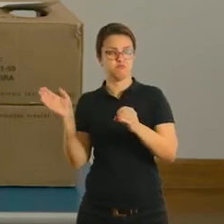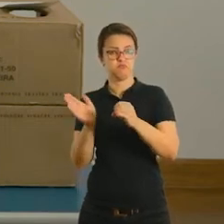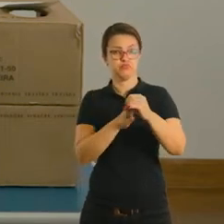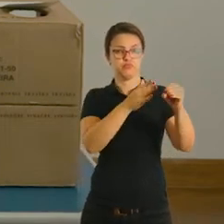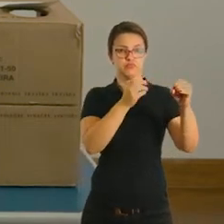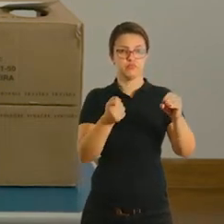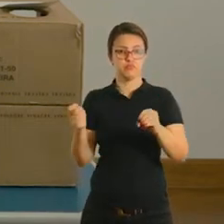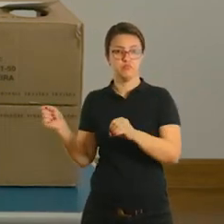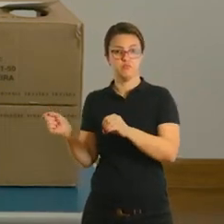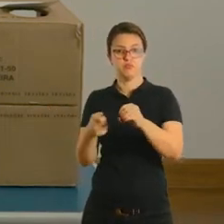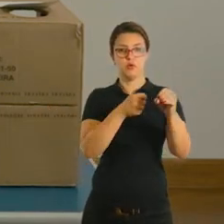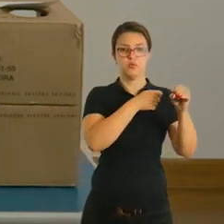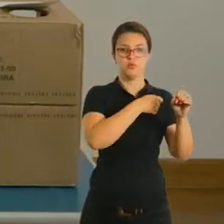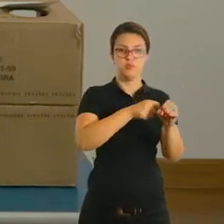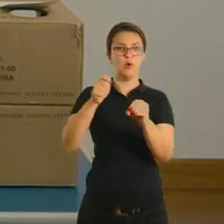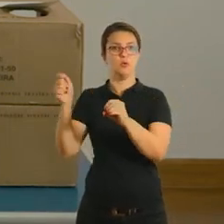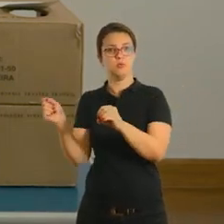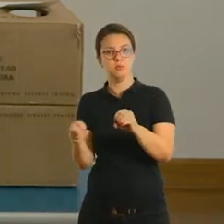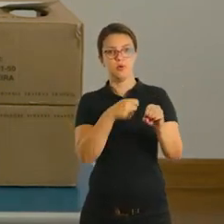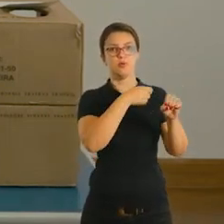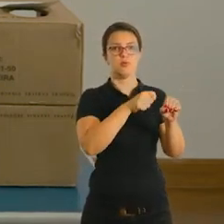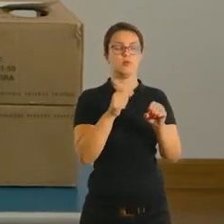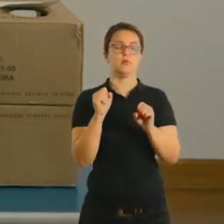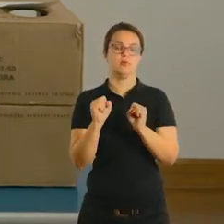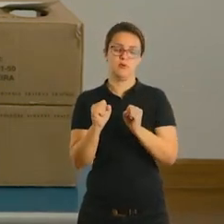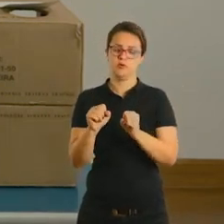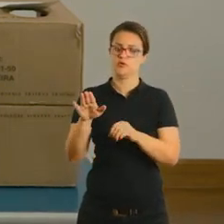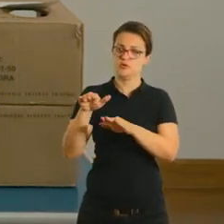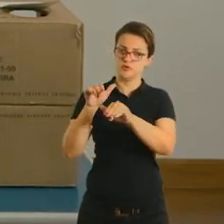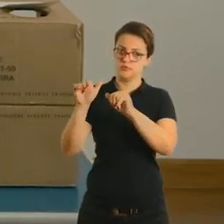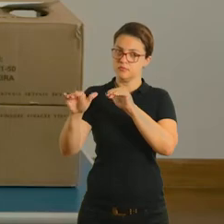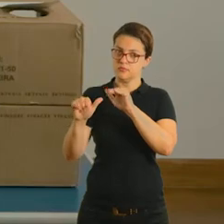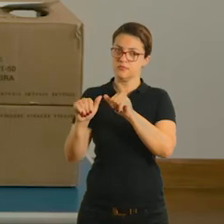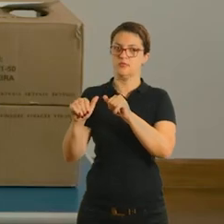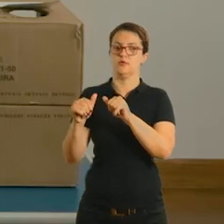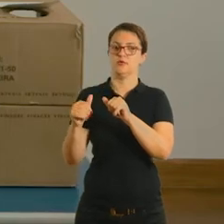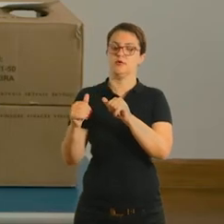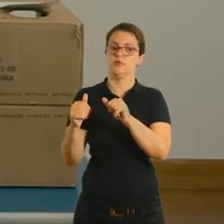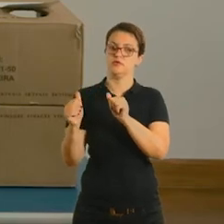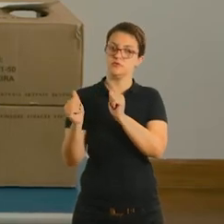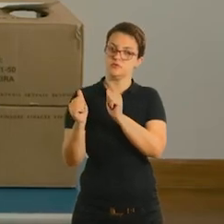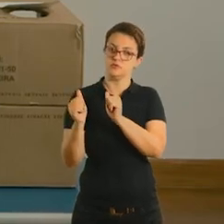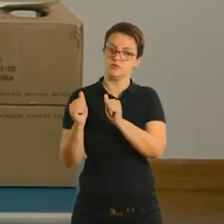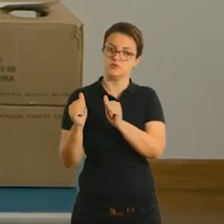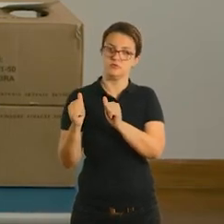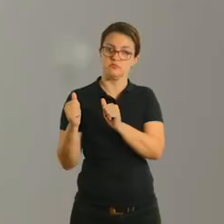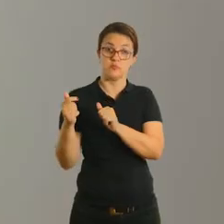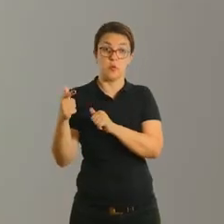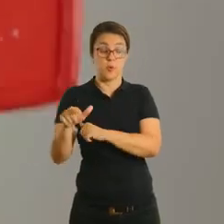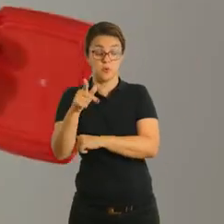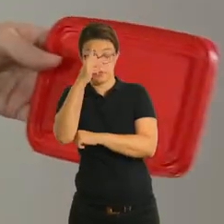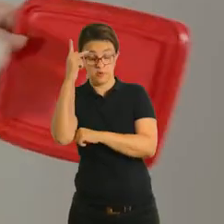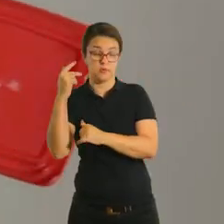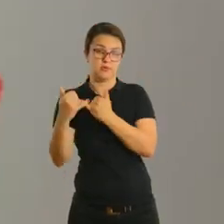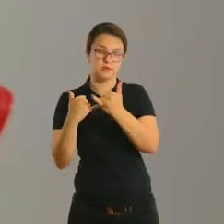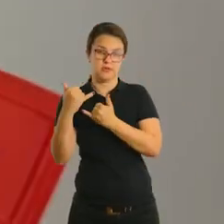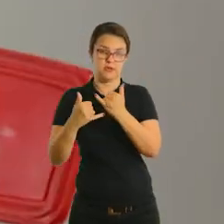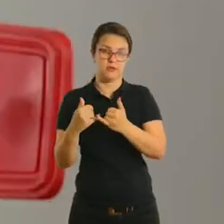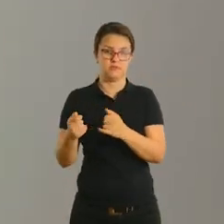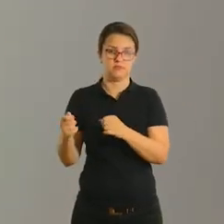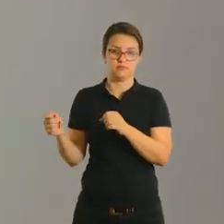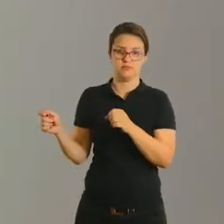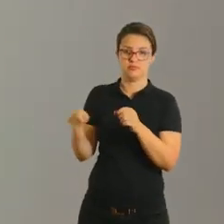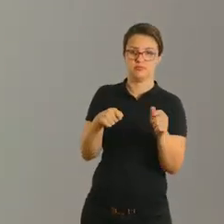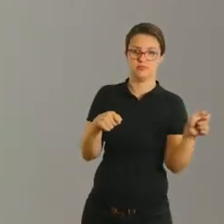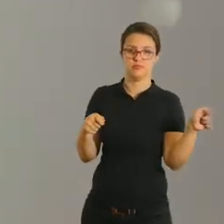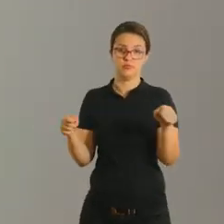dificultar um pouquinho e ela ter um pouquinho mais de agilidade, você pode chamar uma outra pessoa, você pode brincar com seu filho e aí os dois vão rebatendo, né? Aí